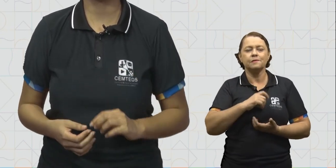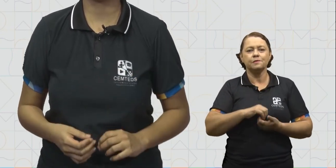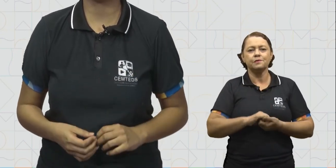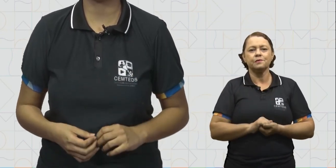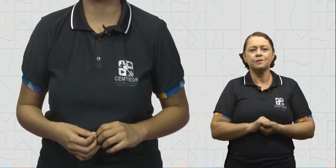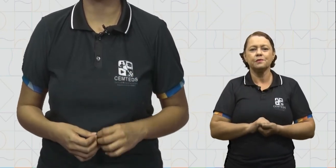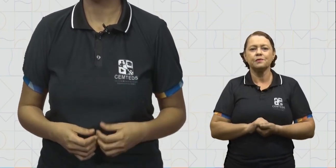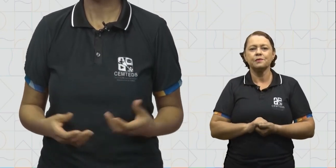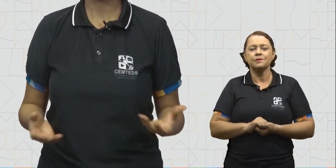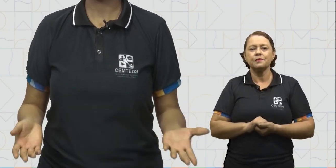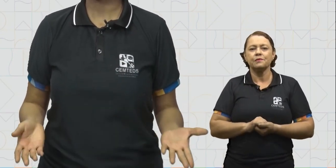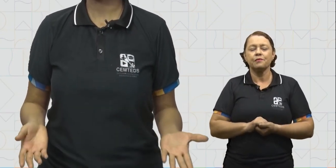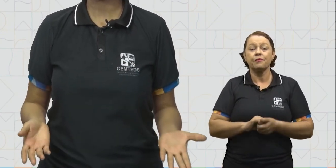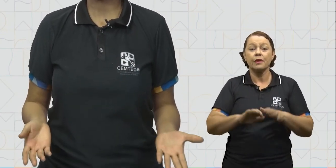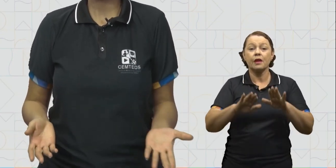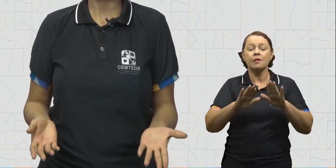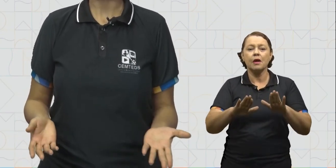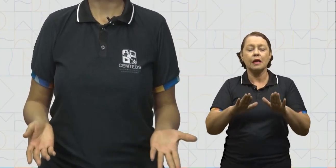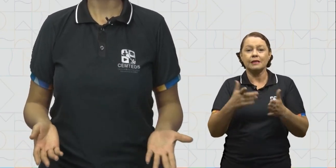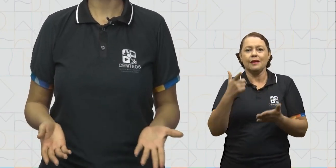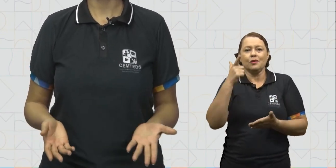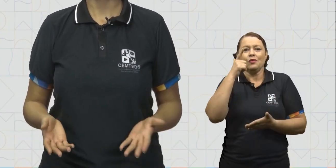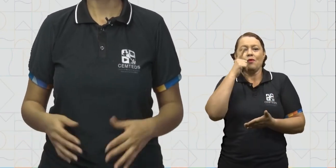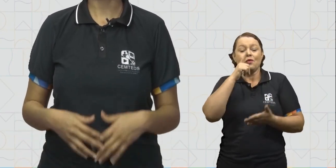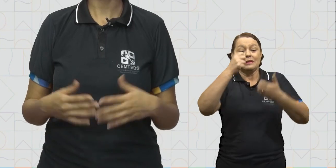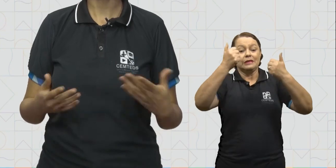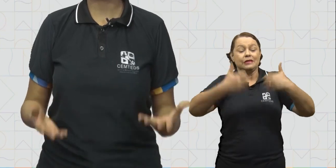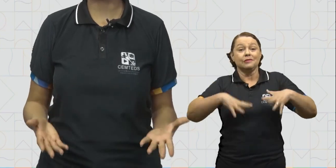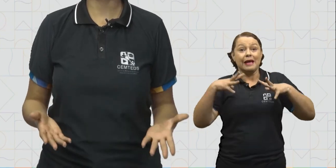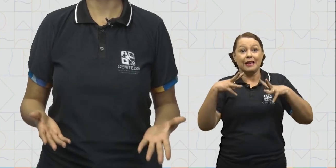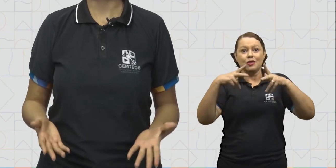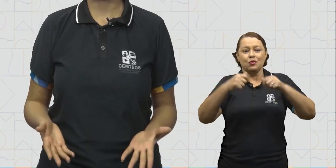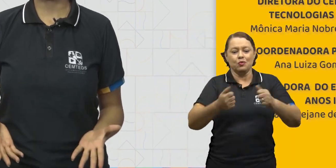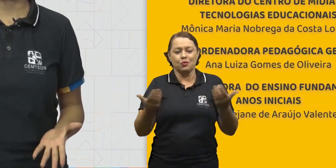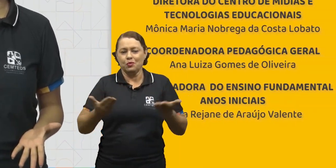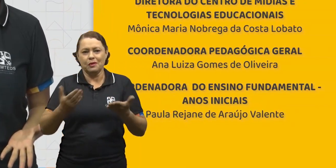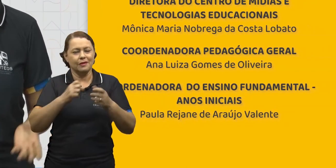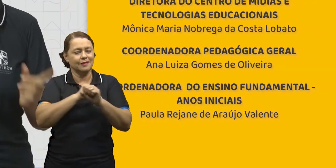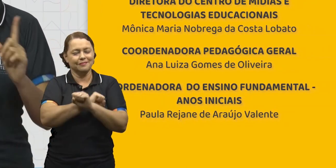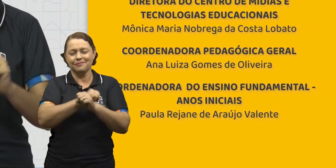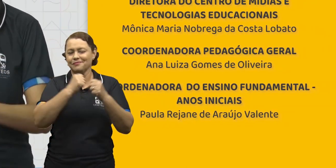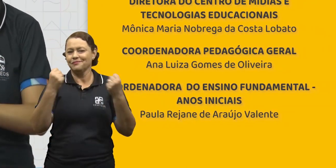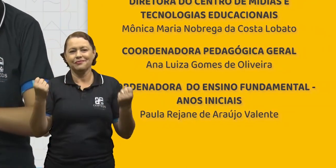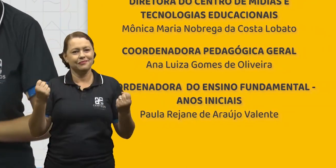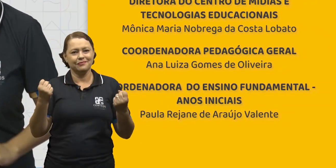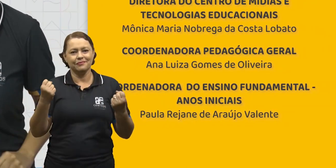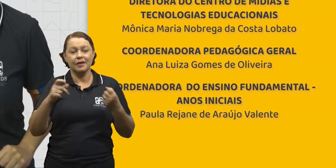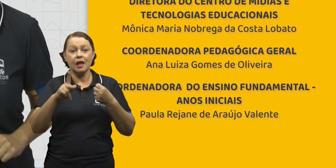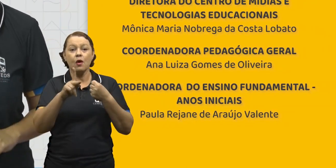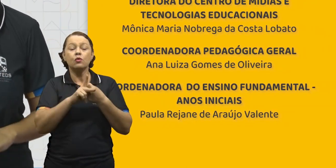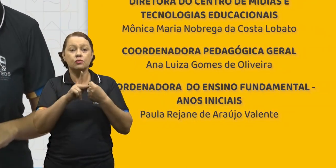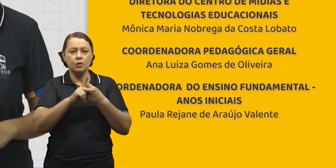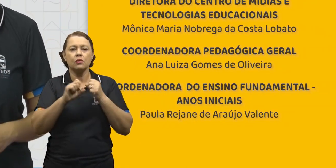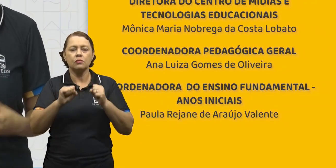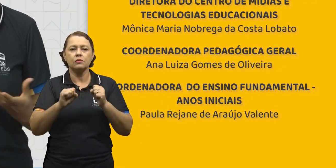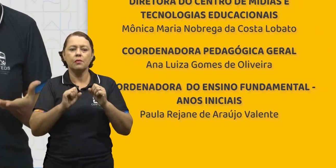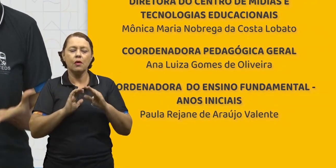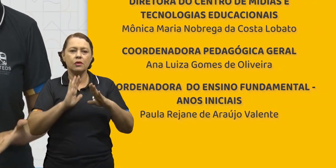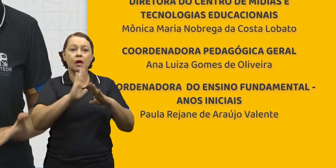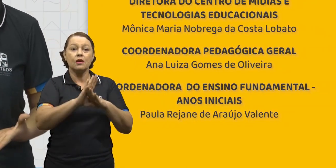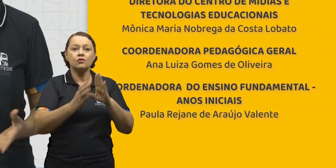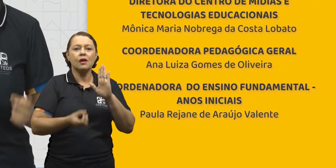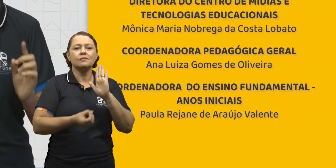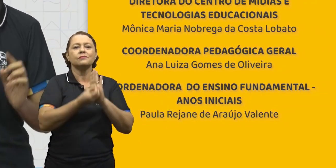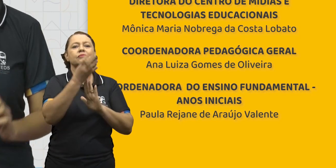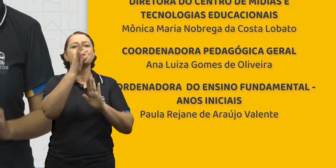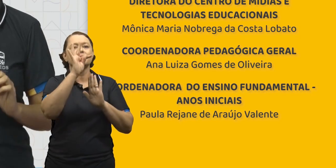e demonstrativos. Só que eu não consigo falar e explicar sobre todos aqui hoje. Os pronomes podem ajudar na produção de um